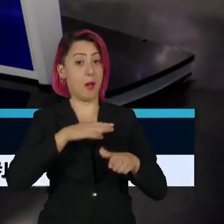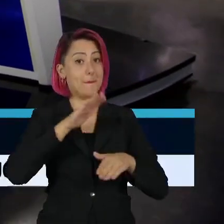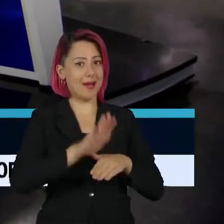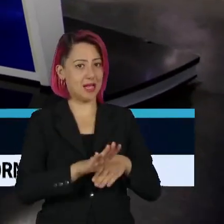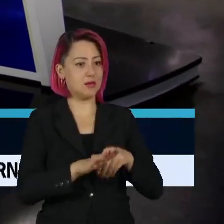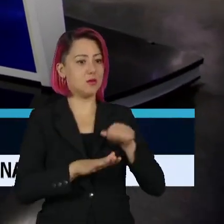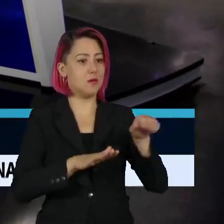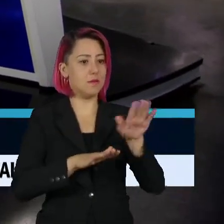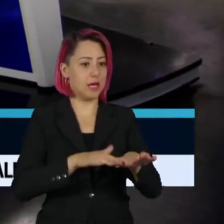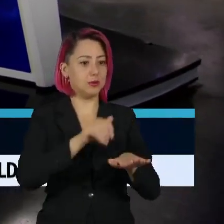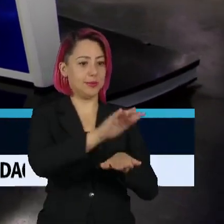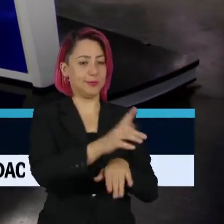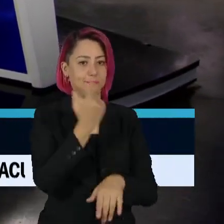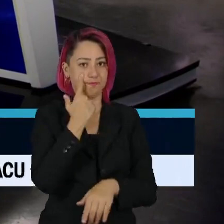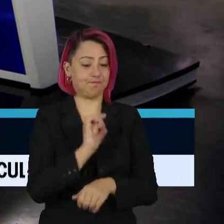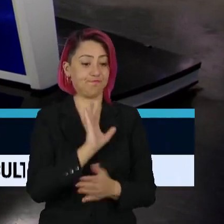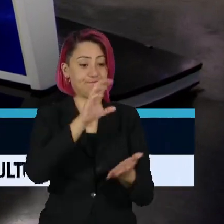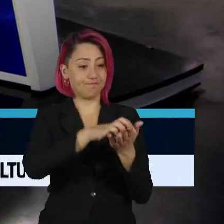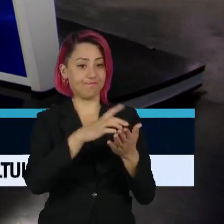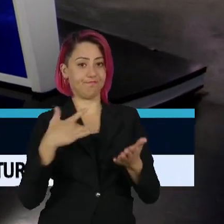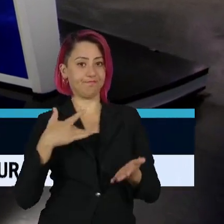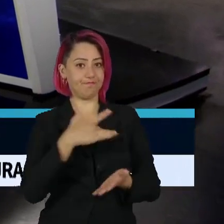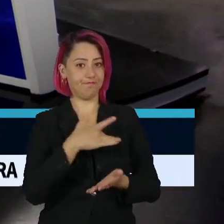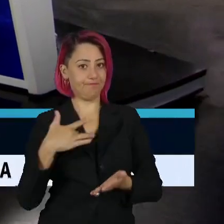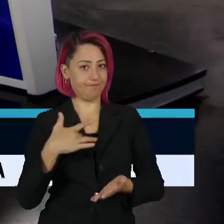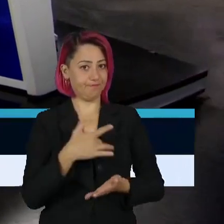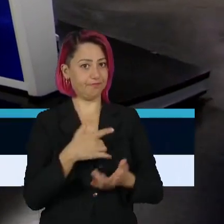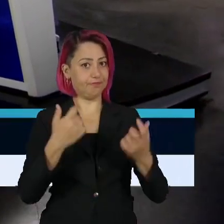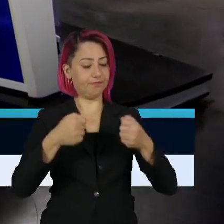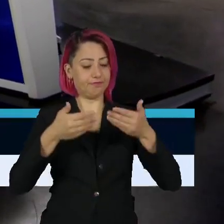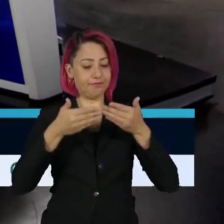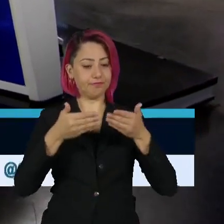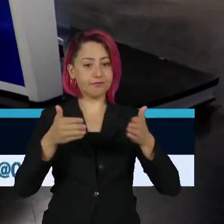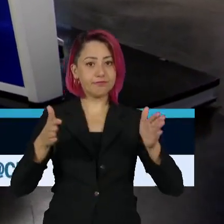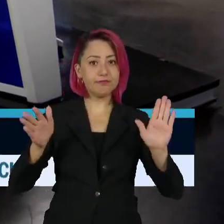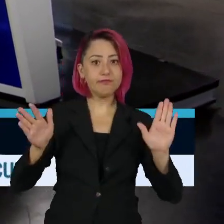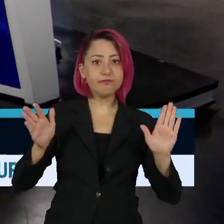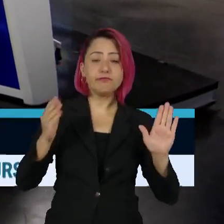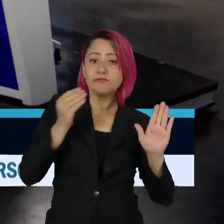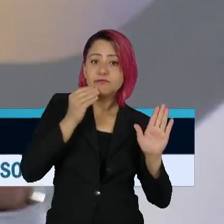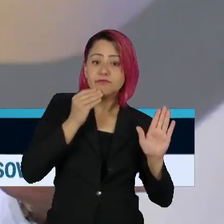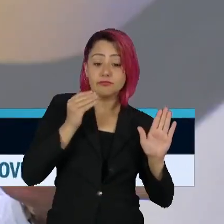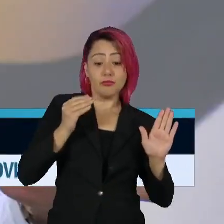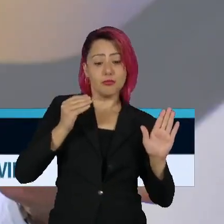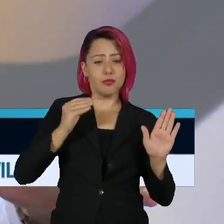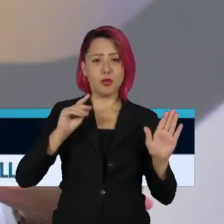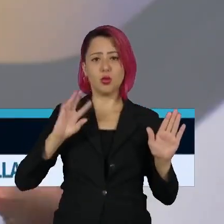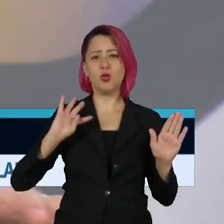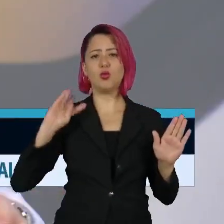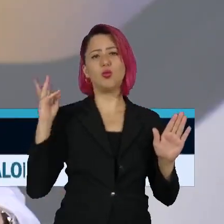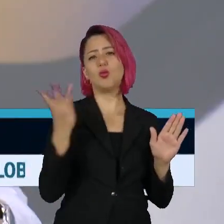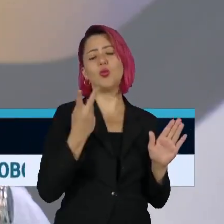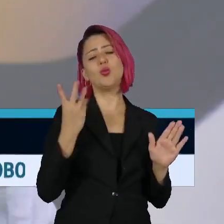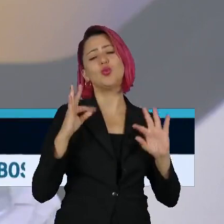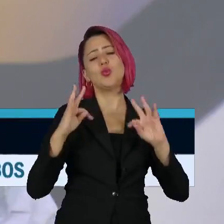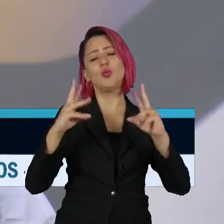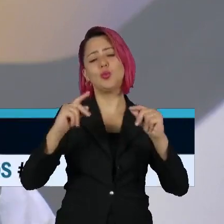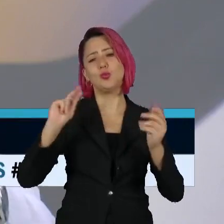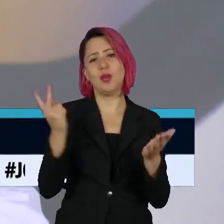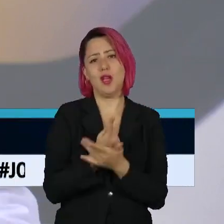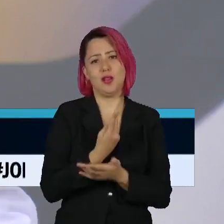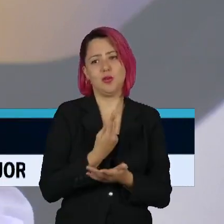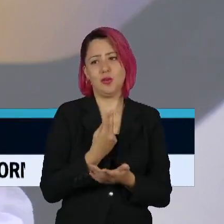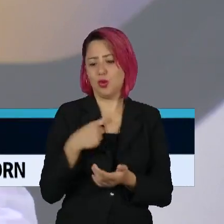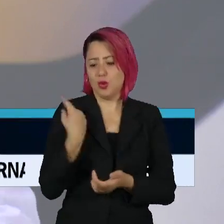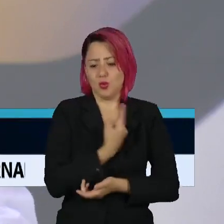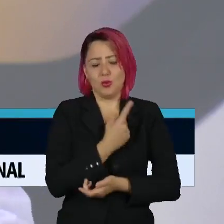instituições de saúde têm que se colocar a serviço da possibilidade de errar, porque todos nós erramos. Então,